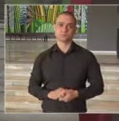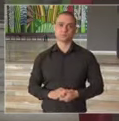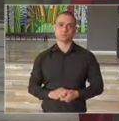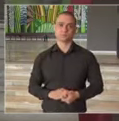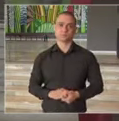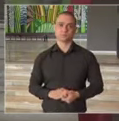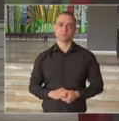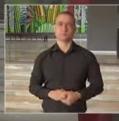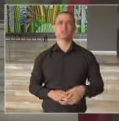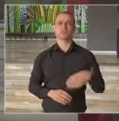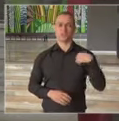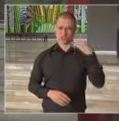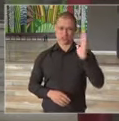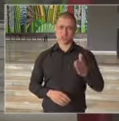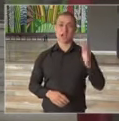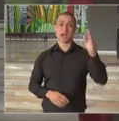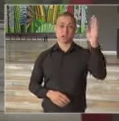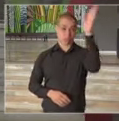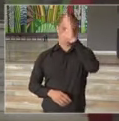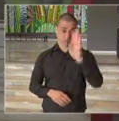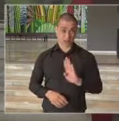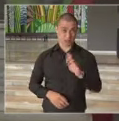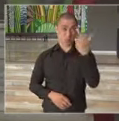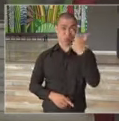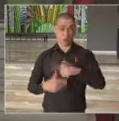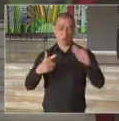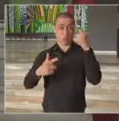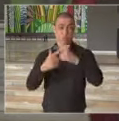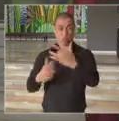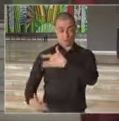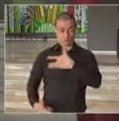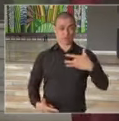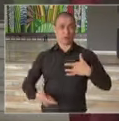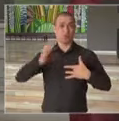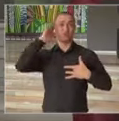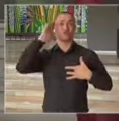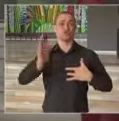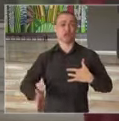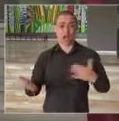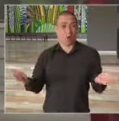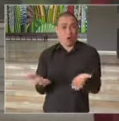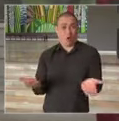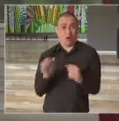Nós já vivemos a pior crise de saúde do século.